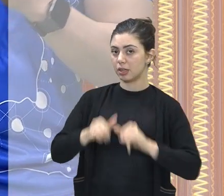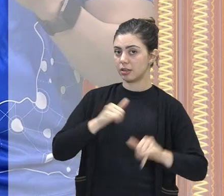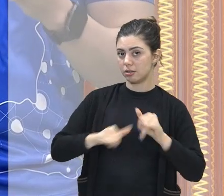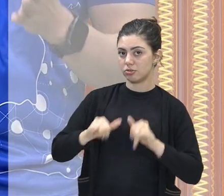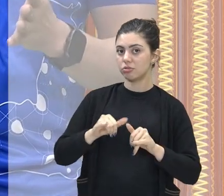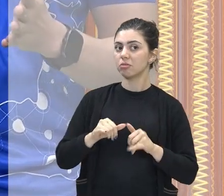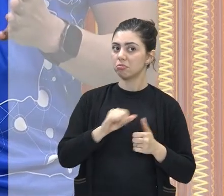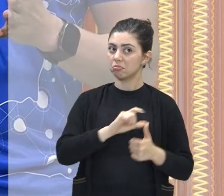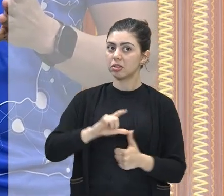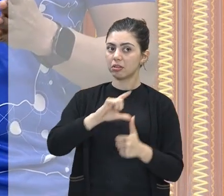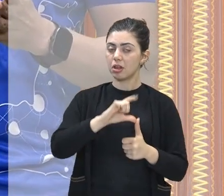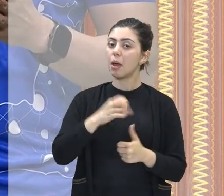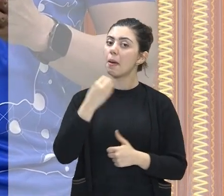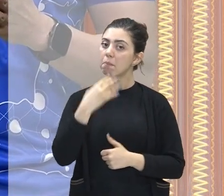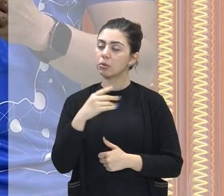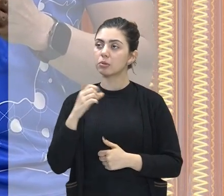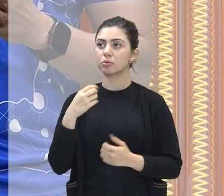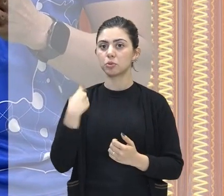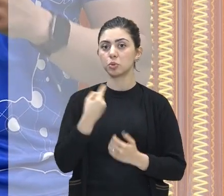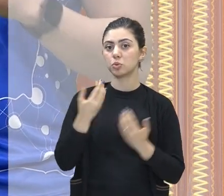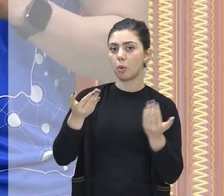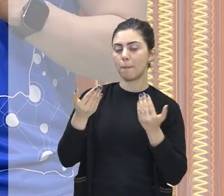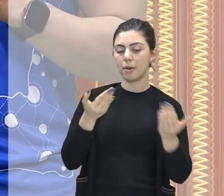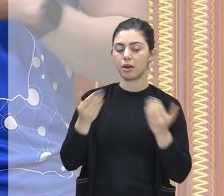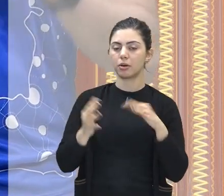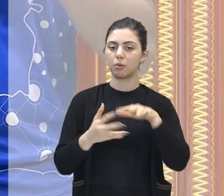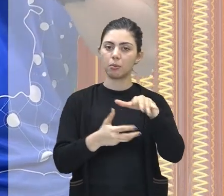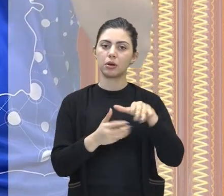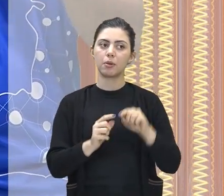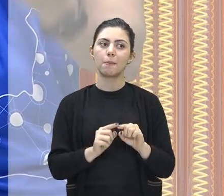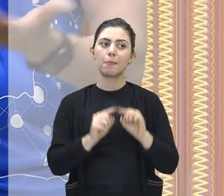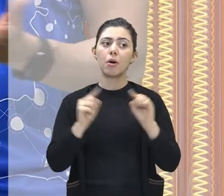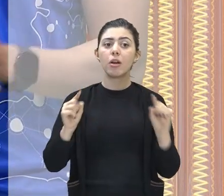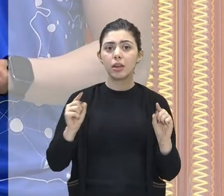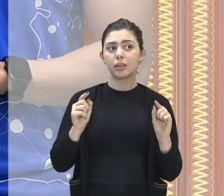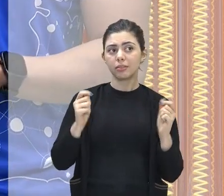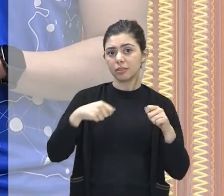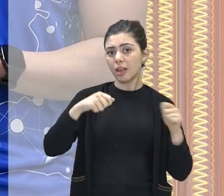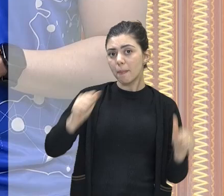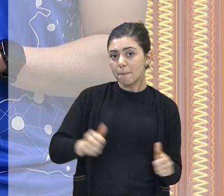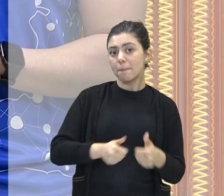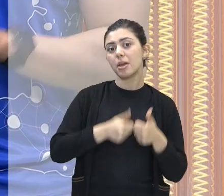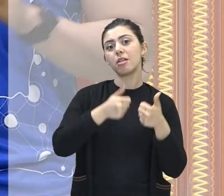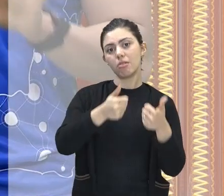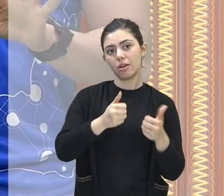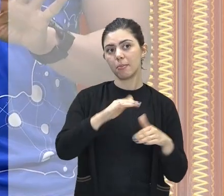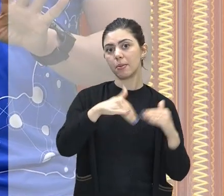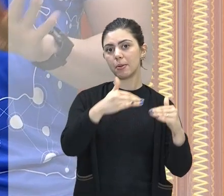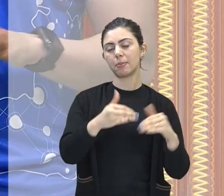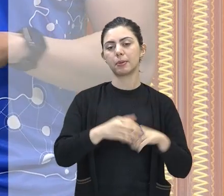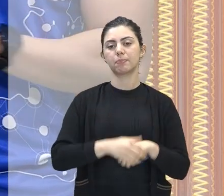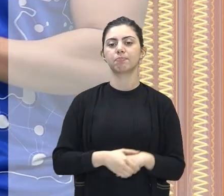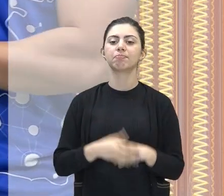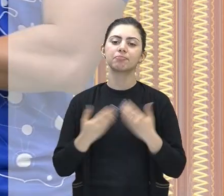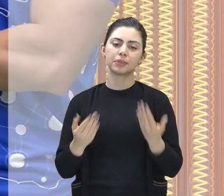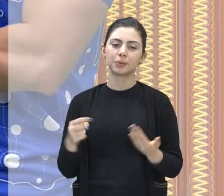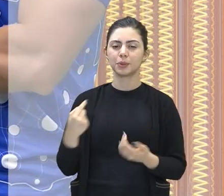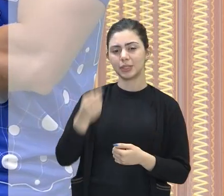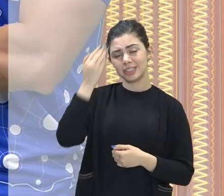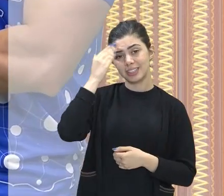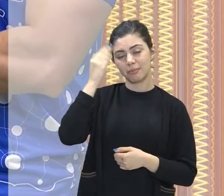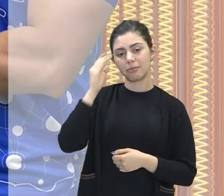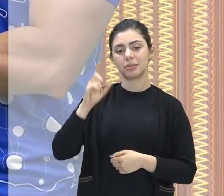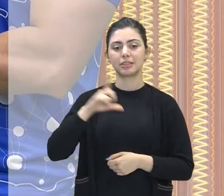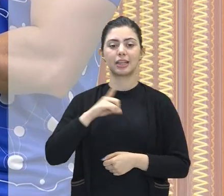quando a gente compara com a matriz energética mundial, mas não é tão bom porque poderia ser ainda melhor. Haja vista que nós temos aqui um